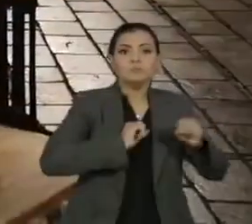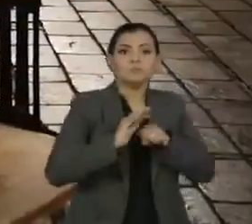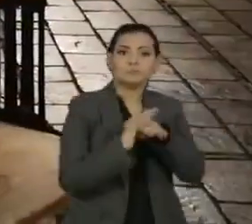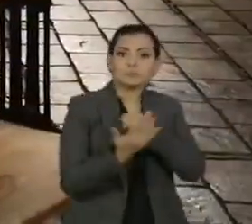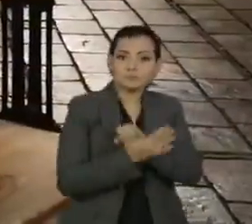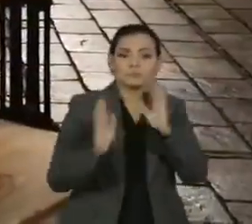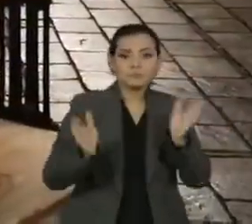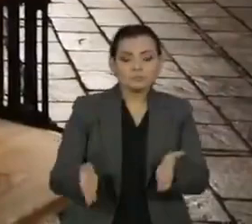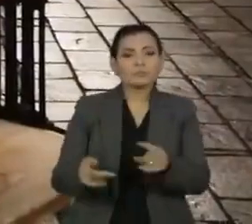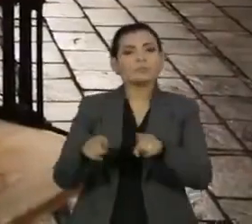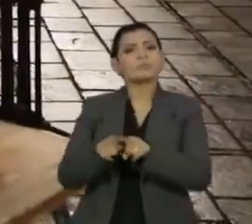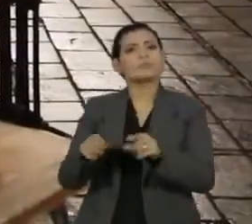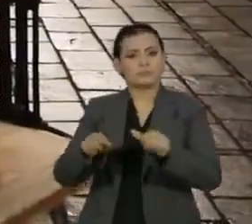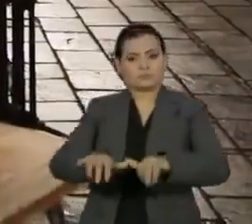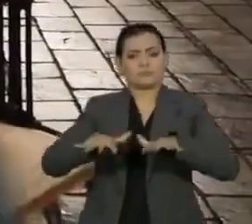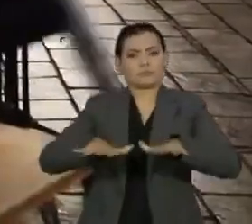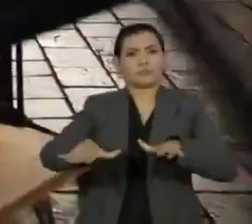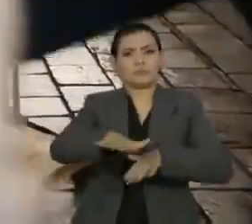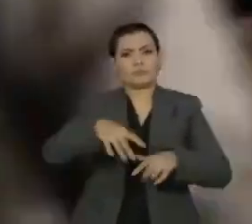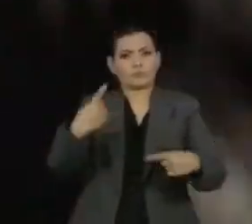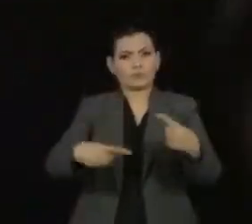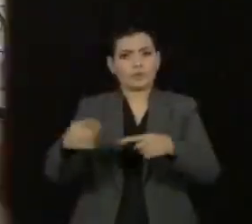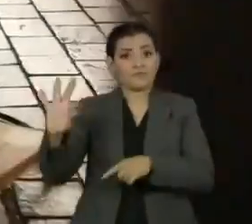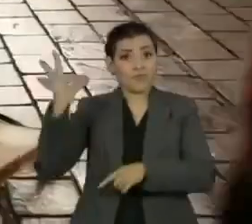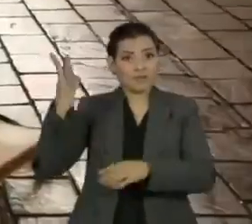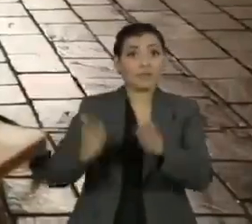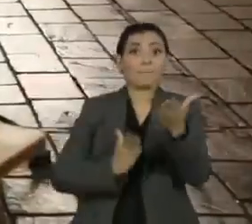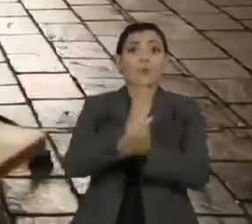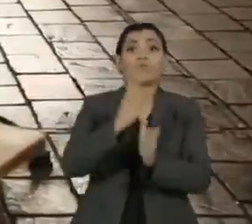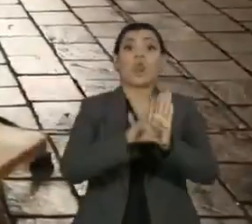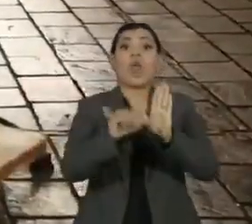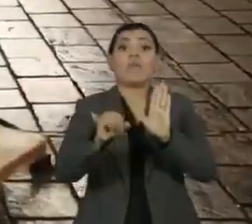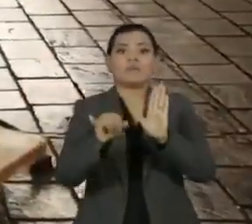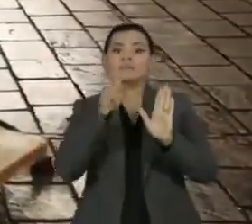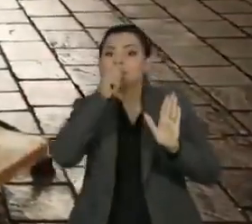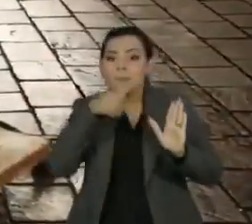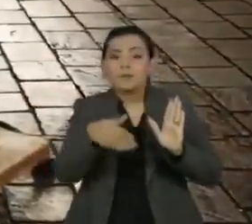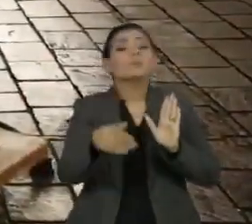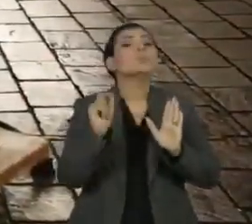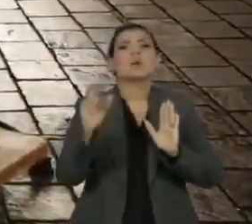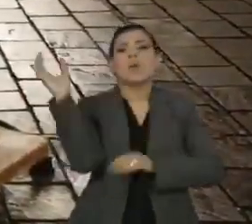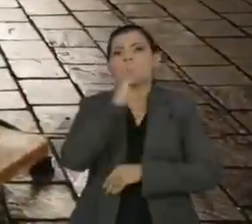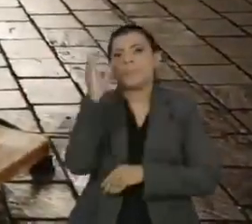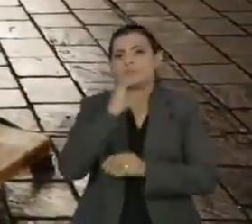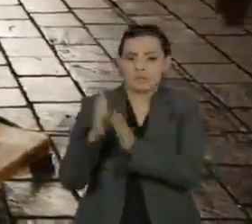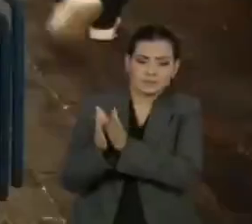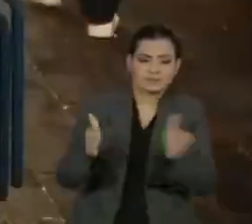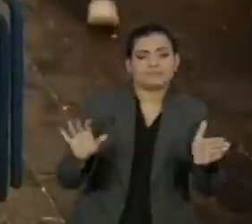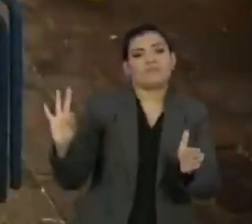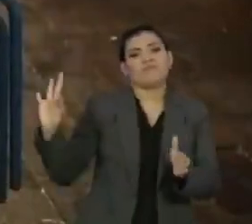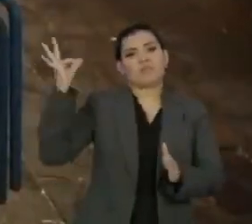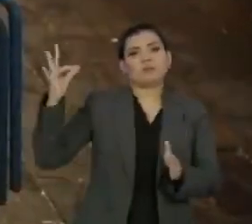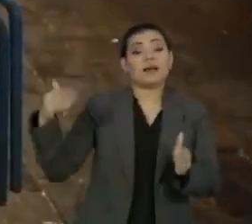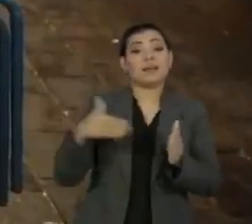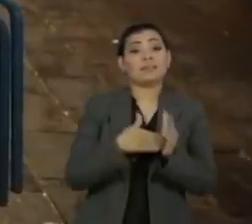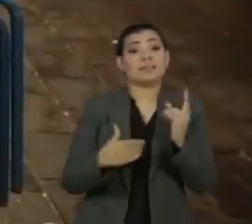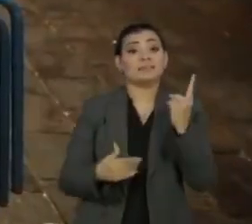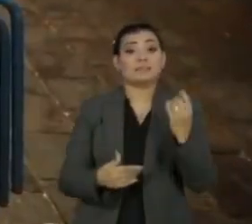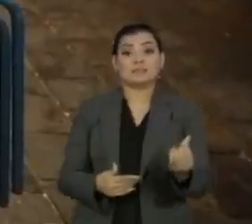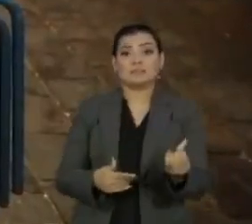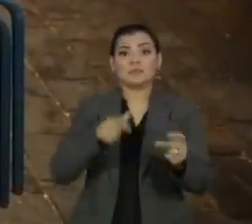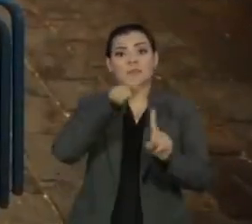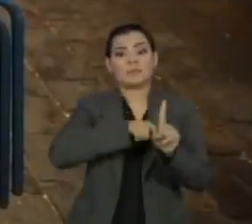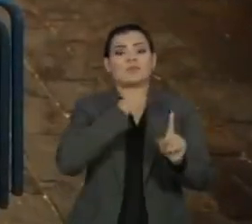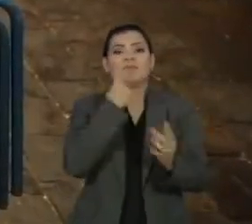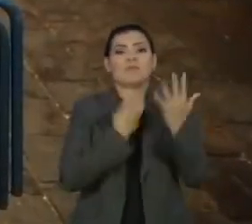A Assembleia Nacional Francesa aprovou um projeto de lei no sábado, que estende o estado de emergência em todo o país até 16 de